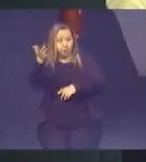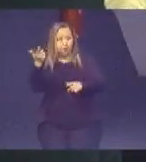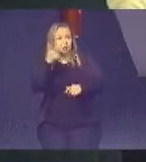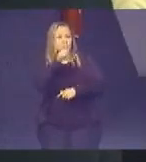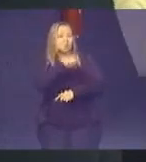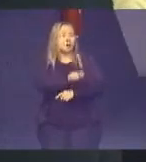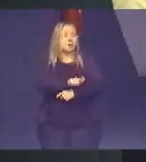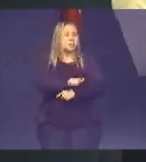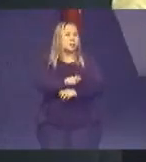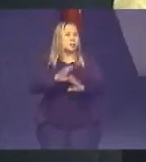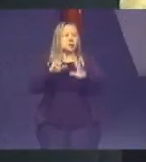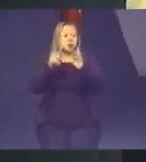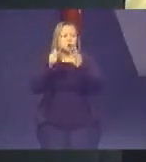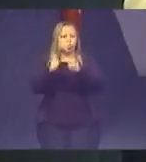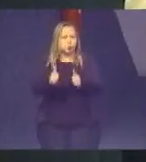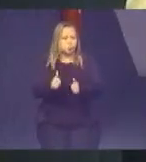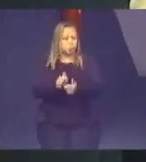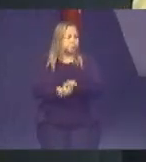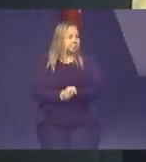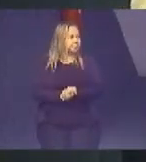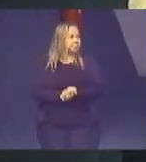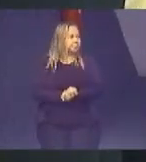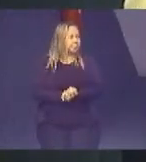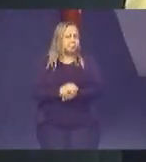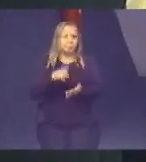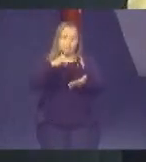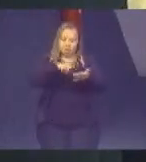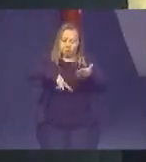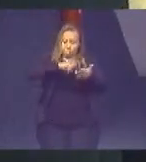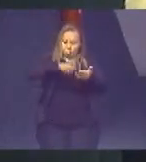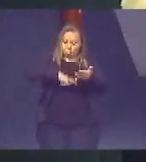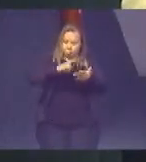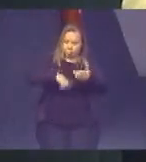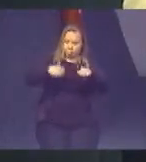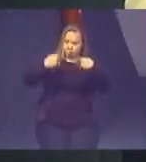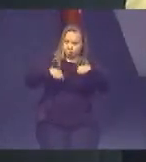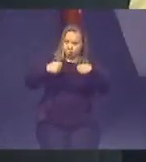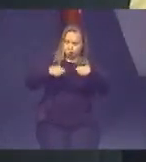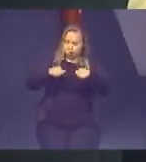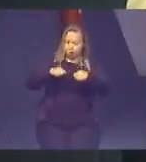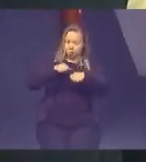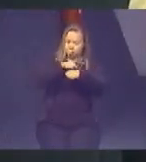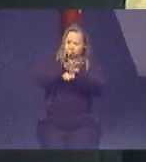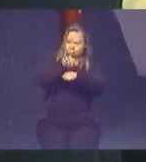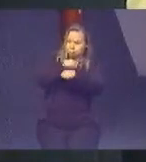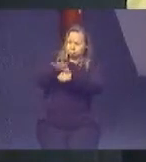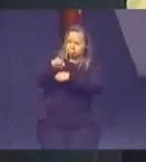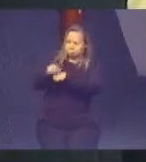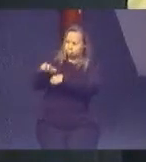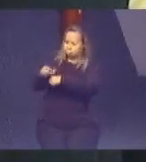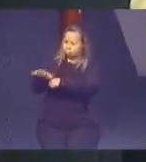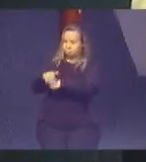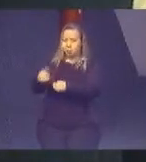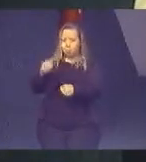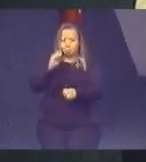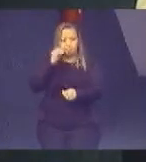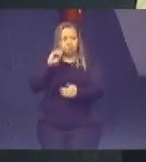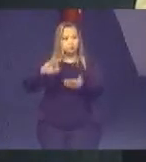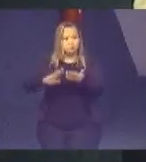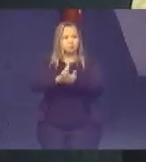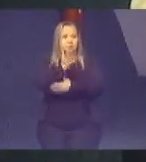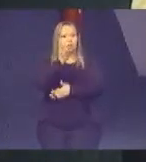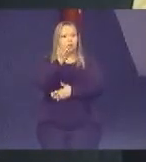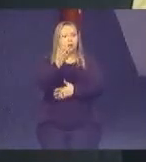virtude de todas as peças que nós temos ali, documentos, que são necessários para a expedição imediata depois de concluído